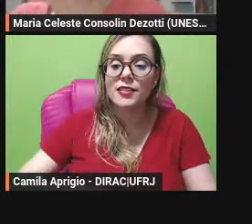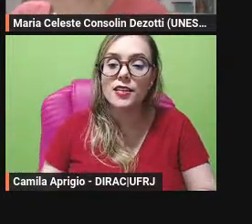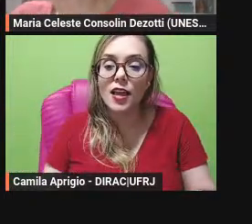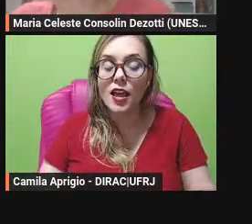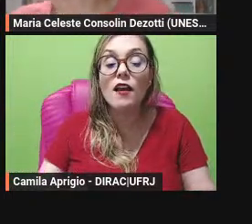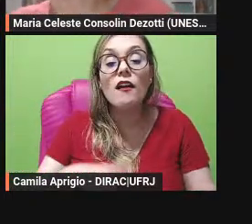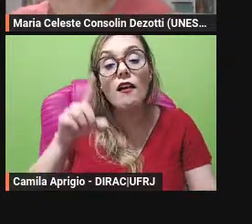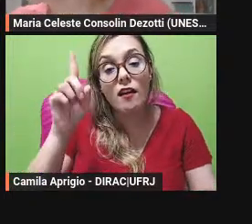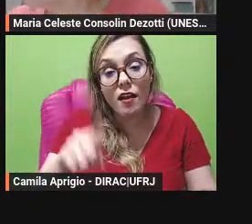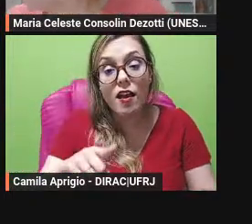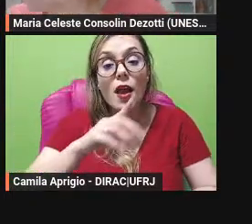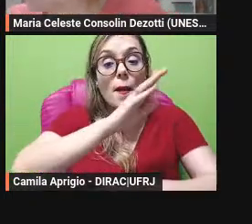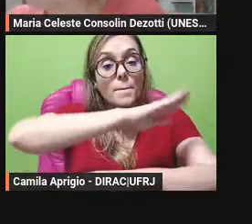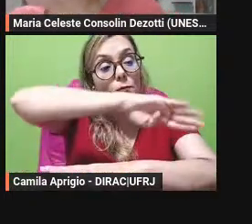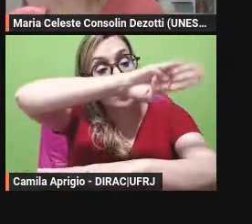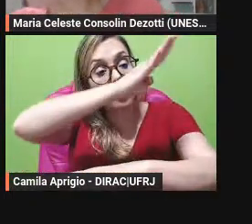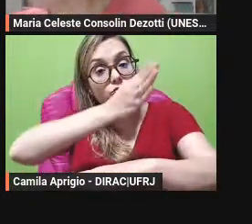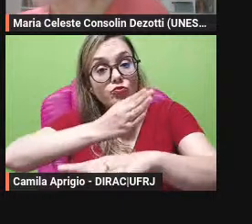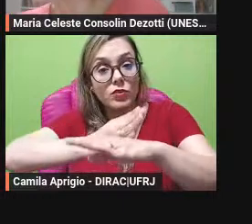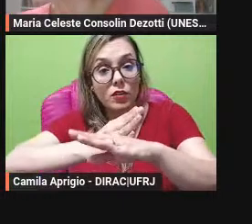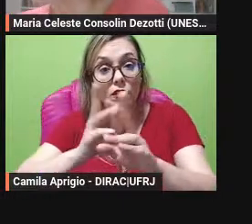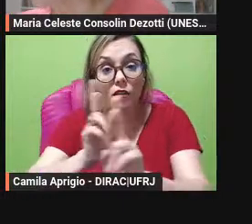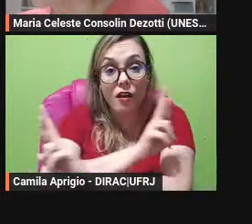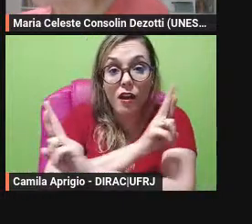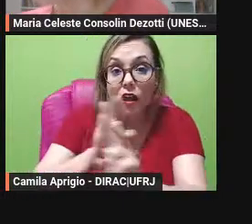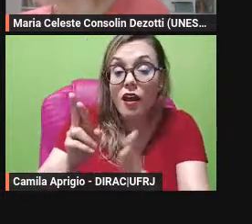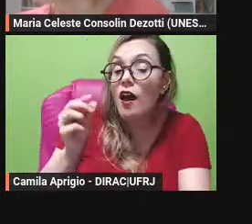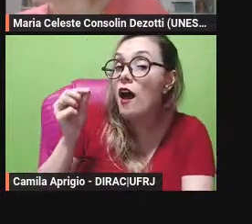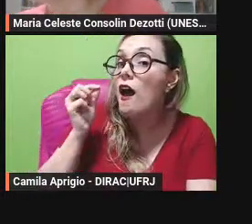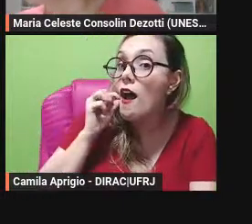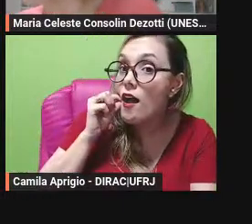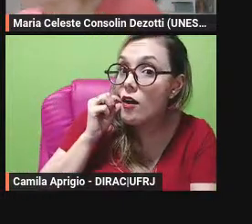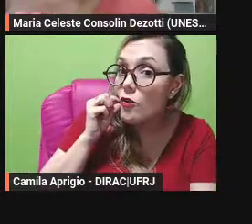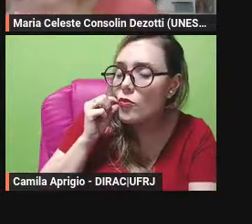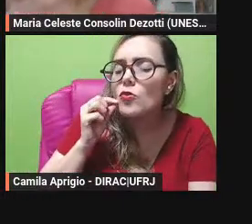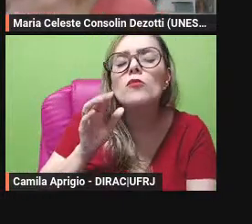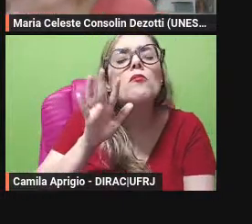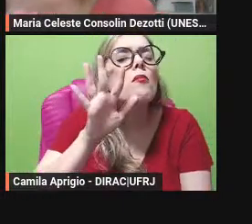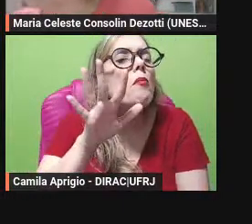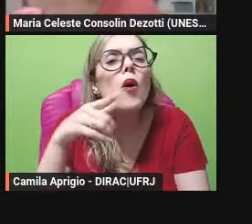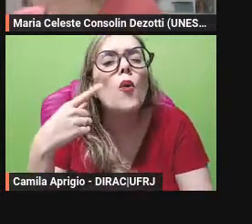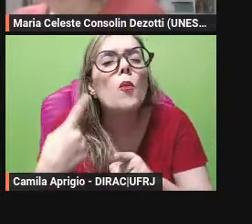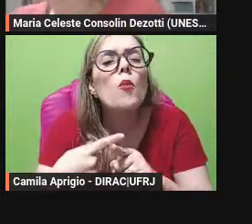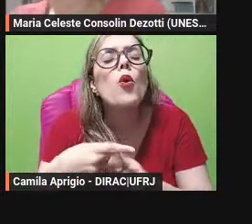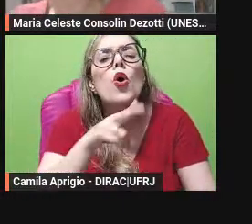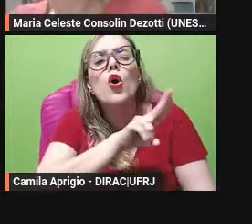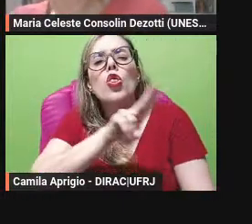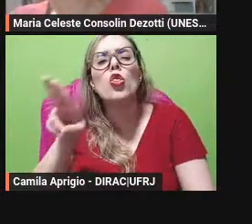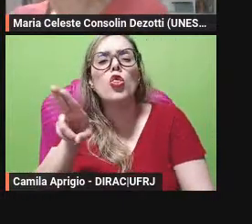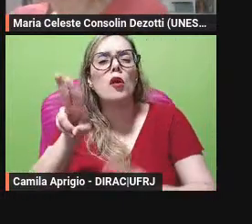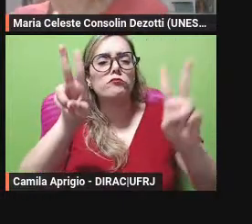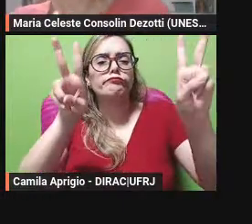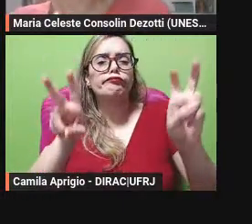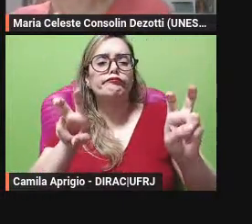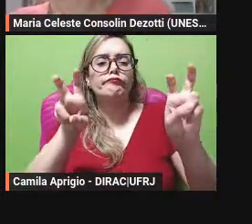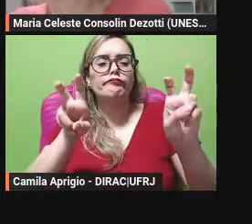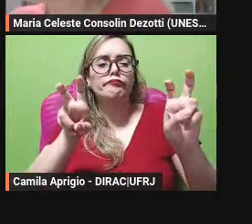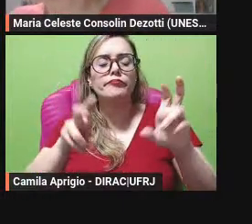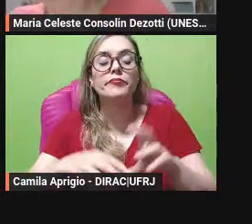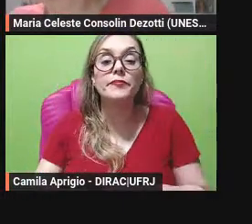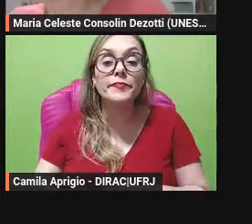veja o que ela diz aí por que ela nomeia o seu texto a montanha e o rato o mercado